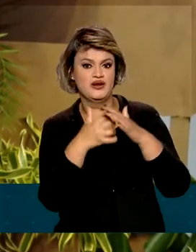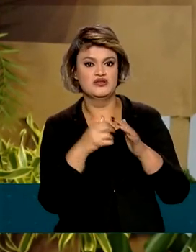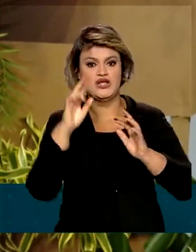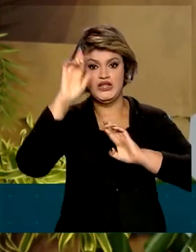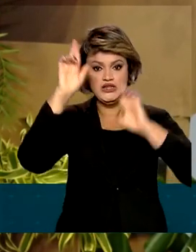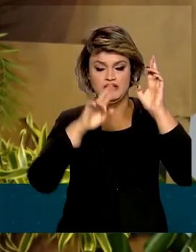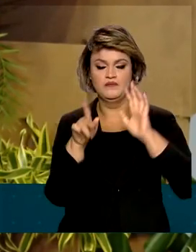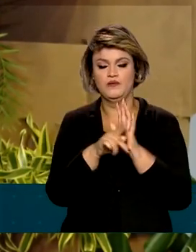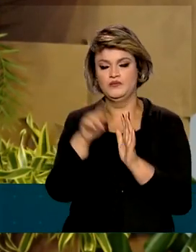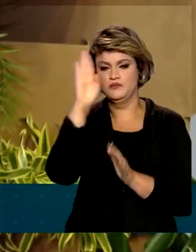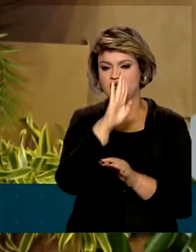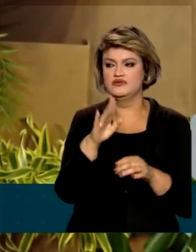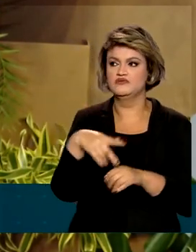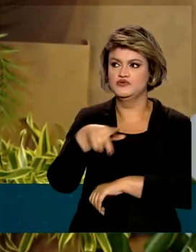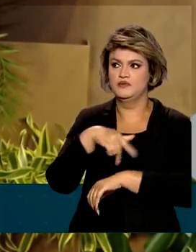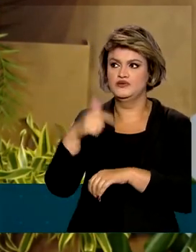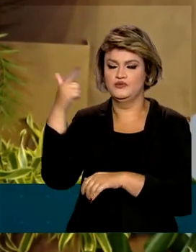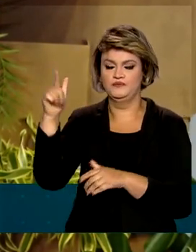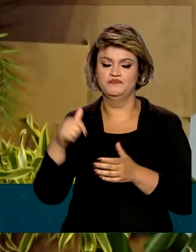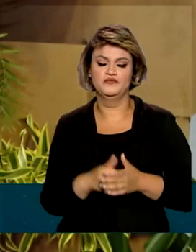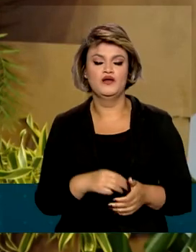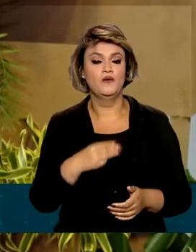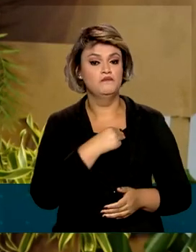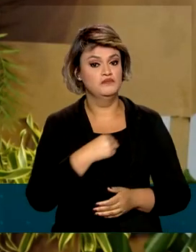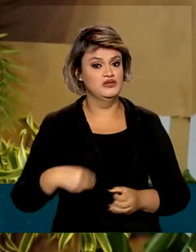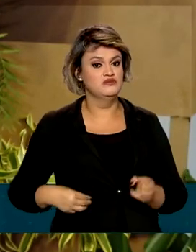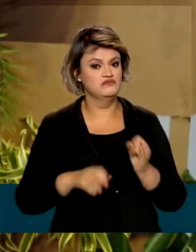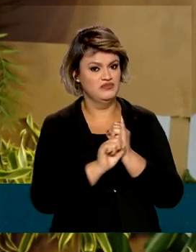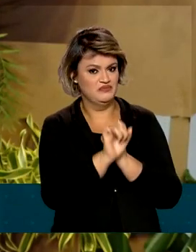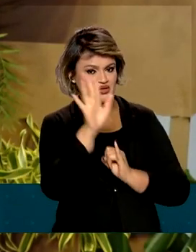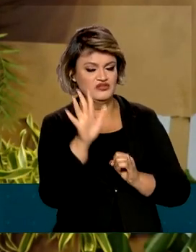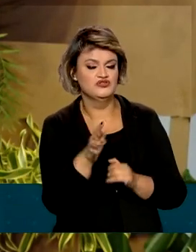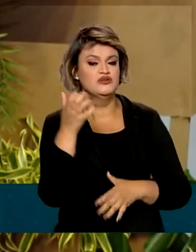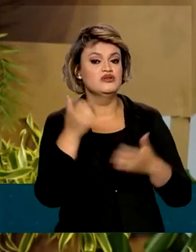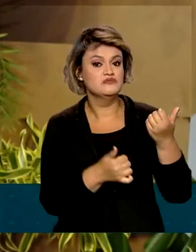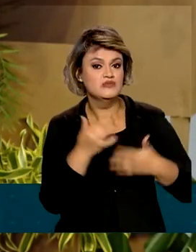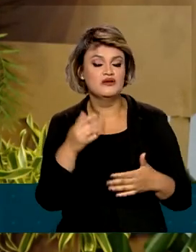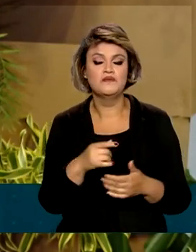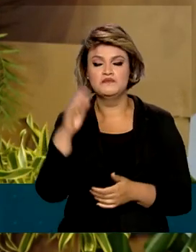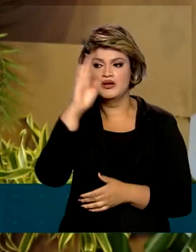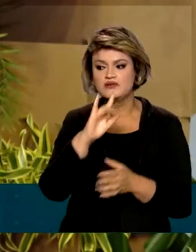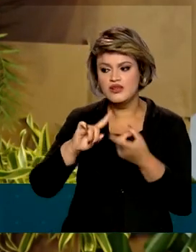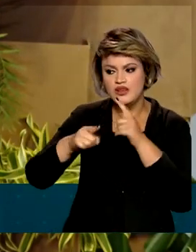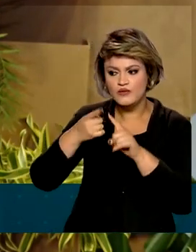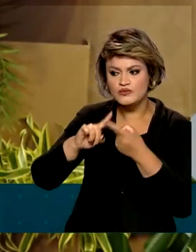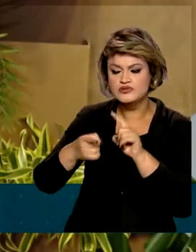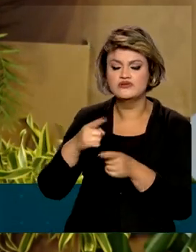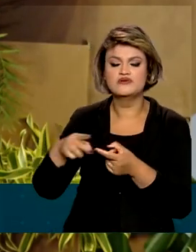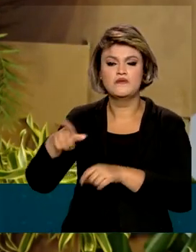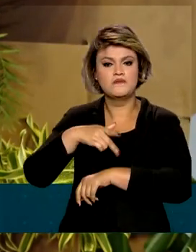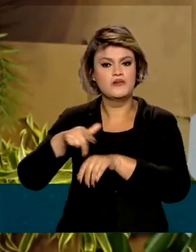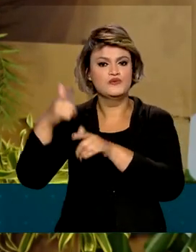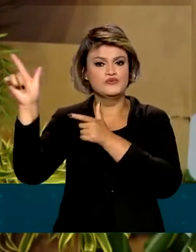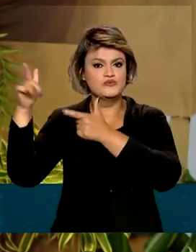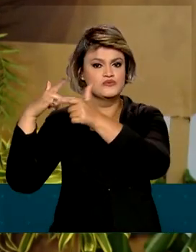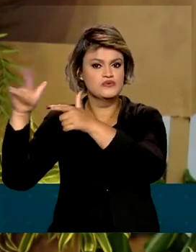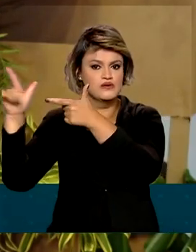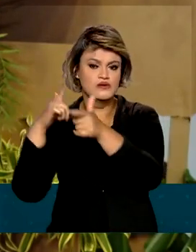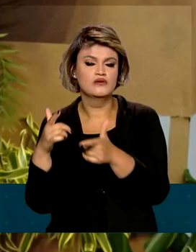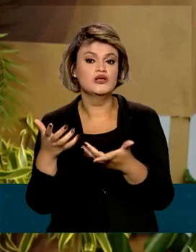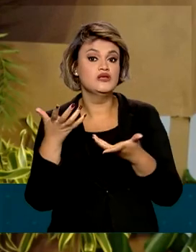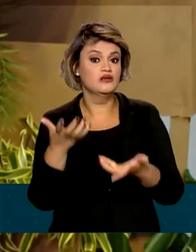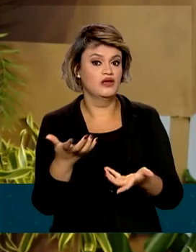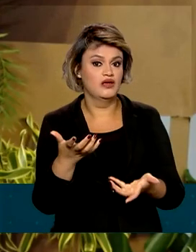e do exterior. O ministro do Meio Ambiente afirmou que o Brasil já começou as negociações com outros países e que